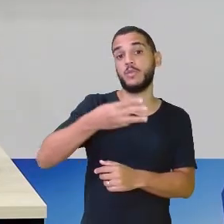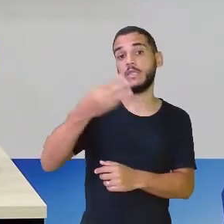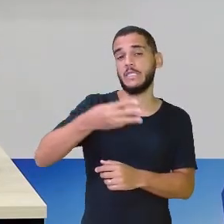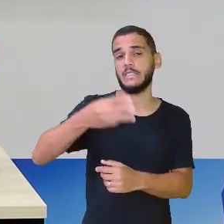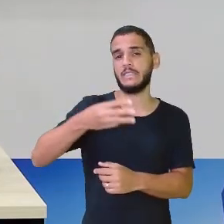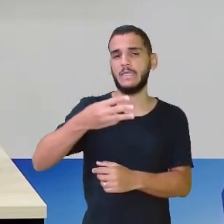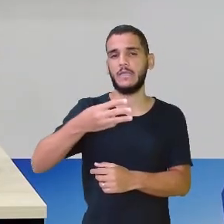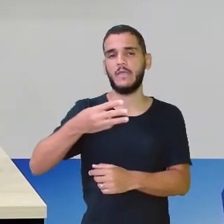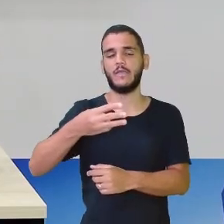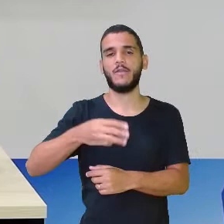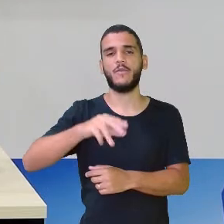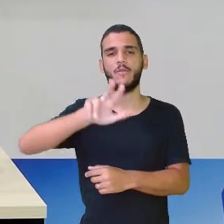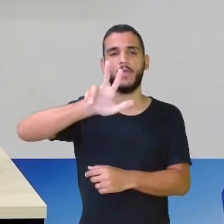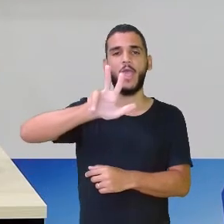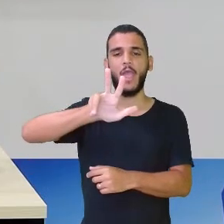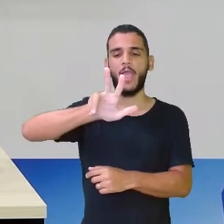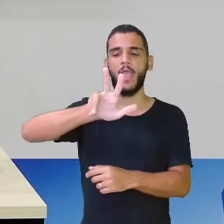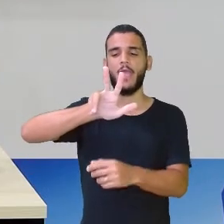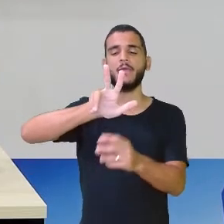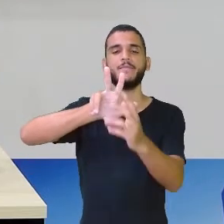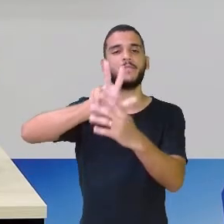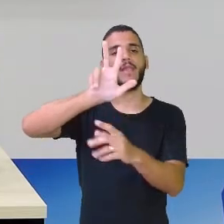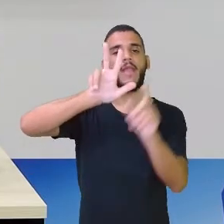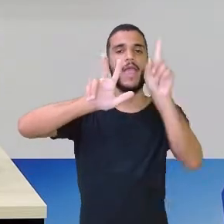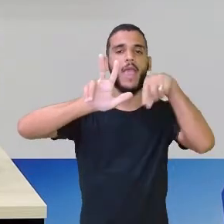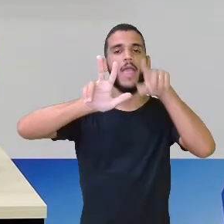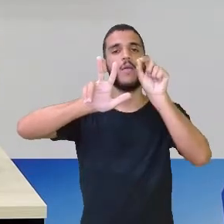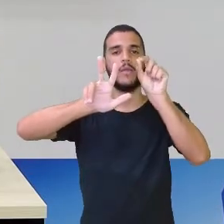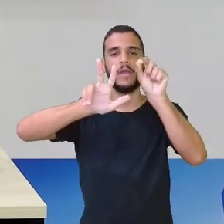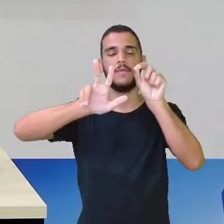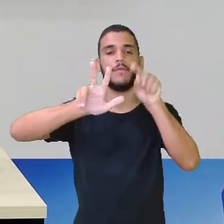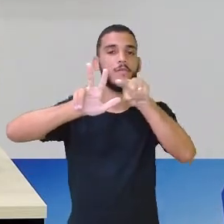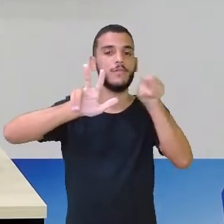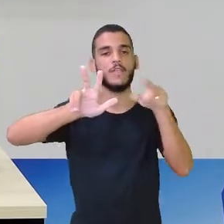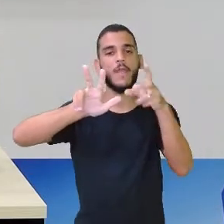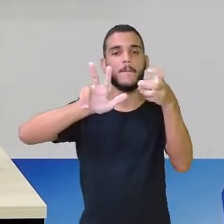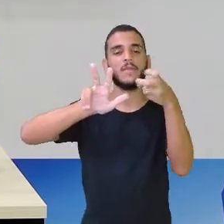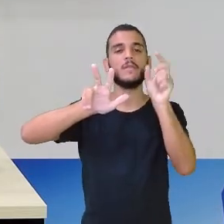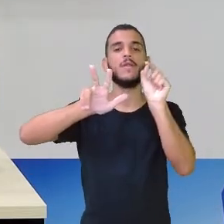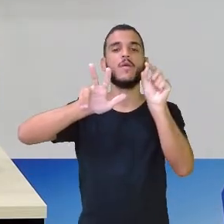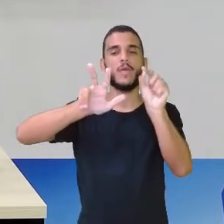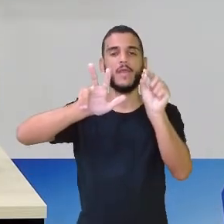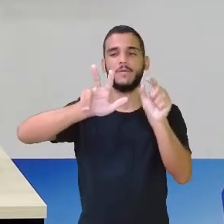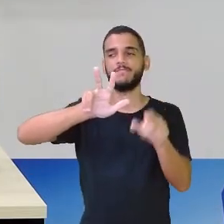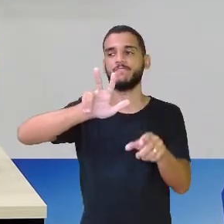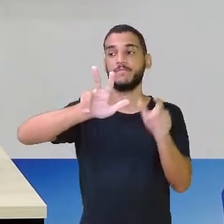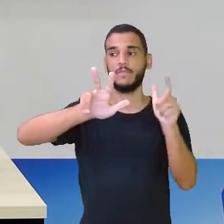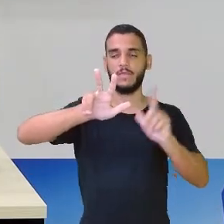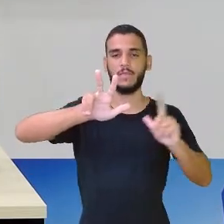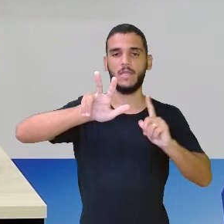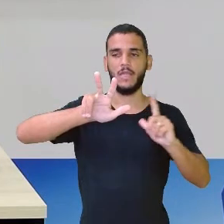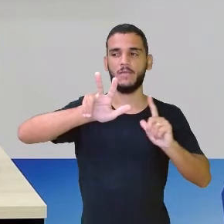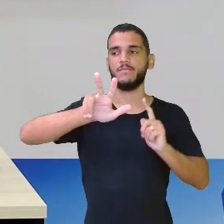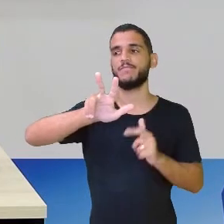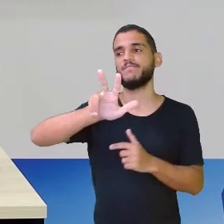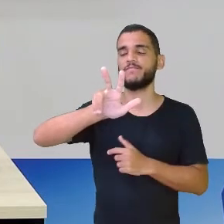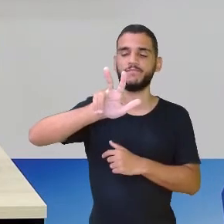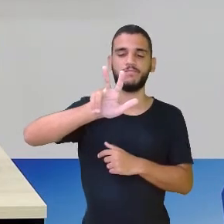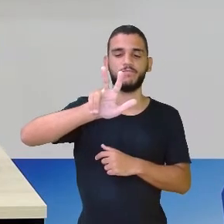que é o ponteiro dos segundos. Pra vocês verificarem que quando eu tenho esse